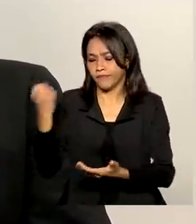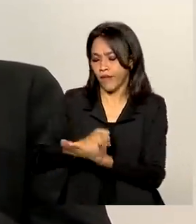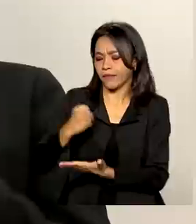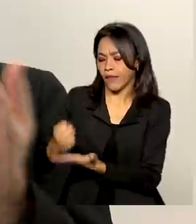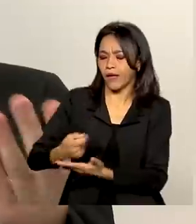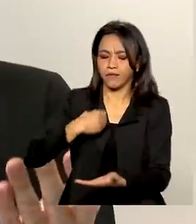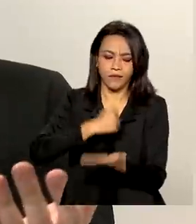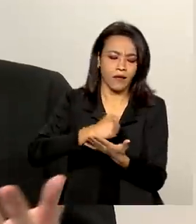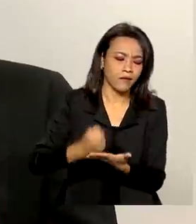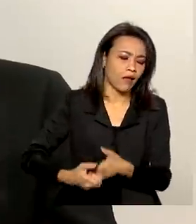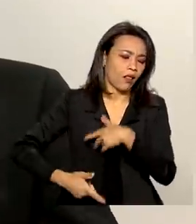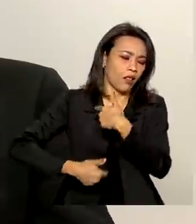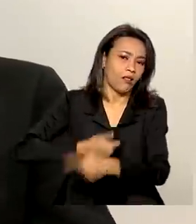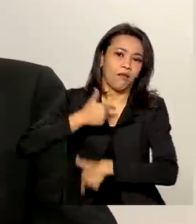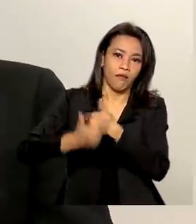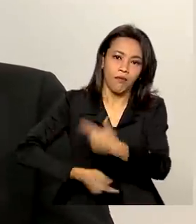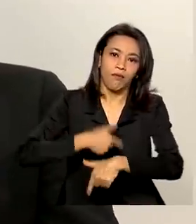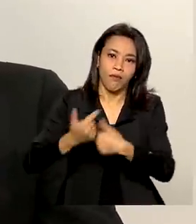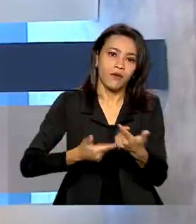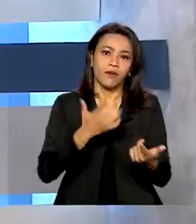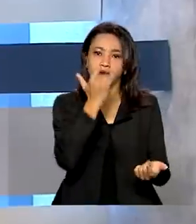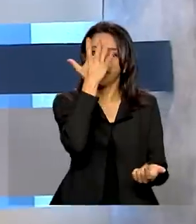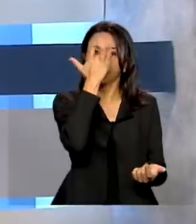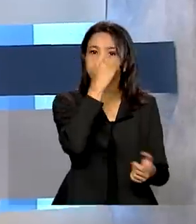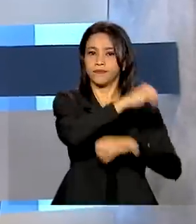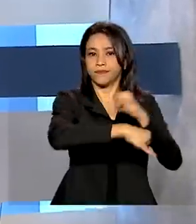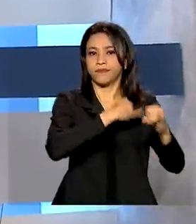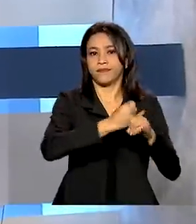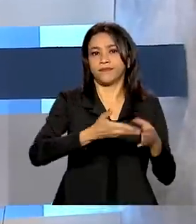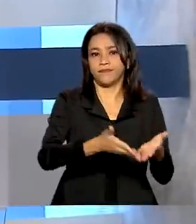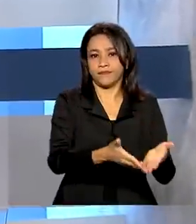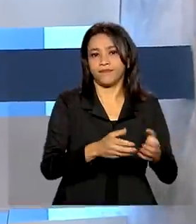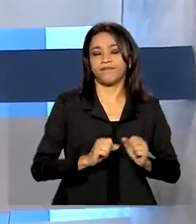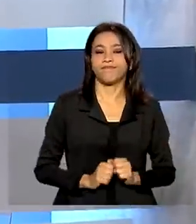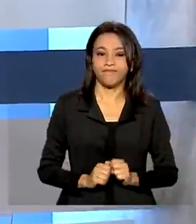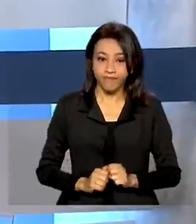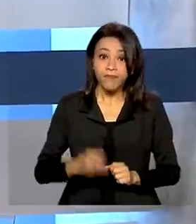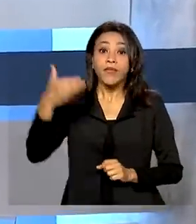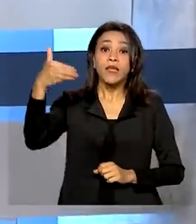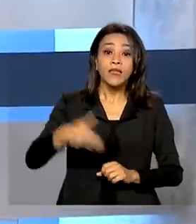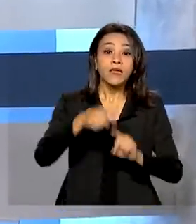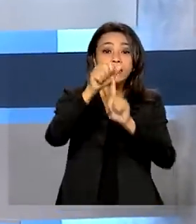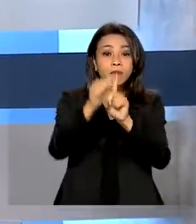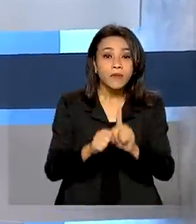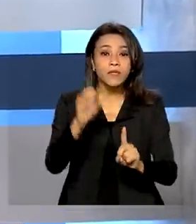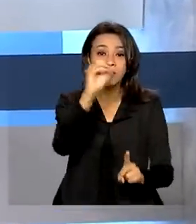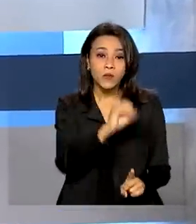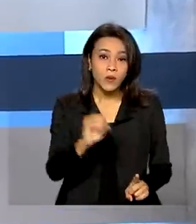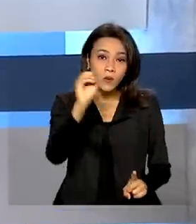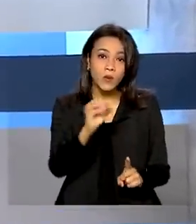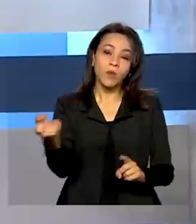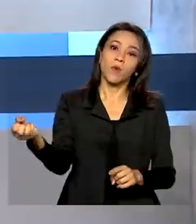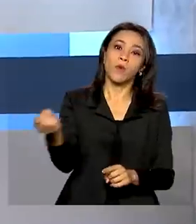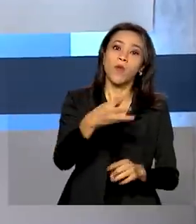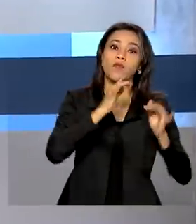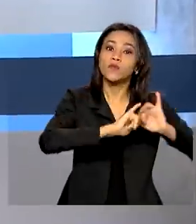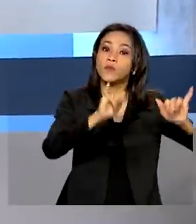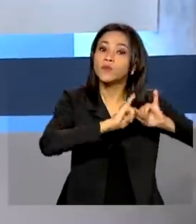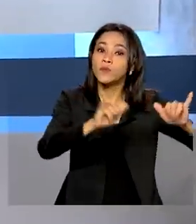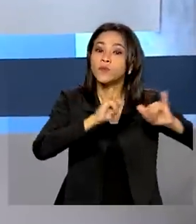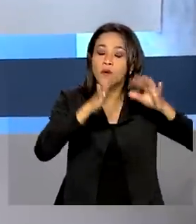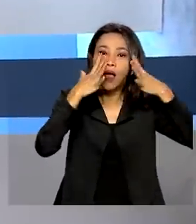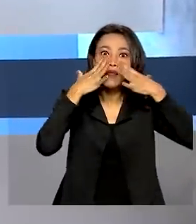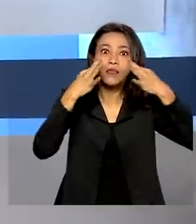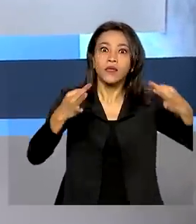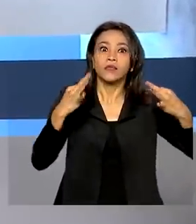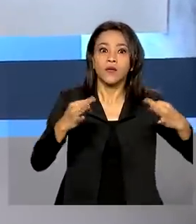já que eles foram autenticados por meio digital. Neste mês de outubro, uma nova campanha pretende alertar para o combate